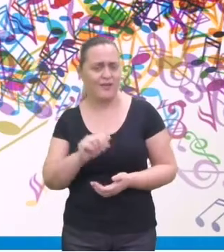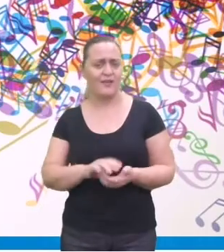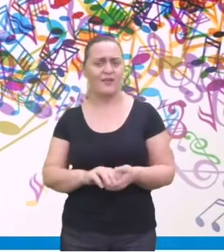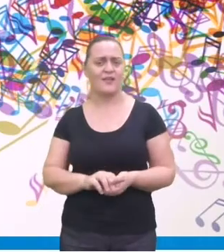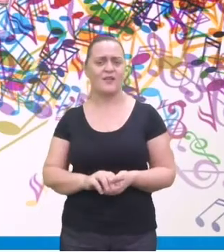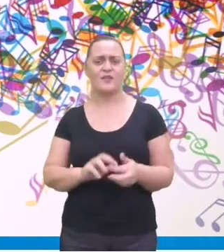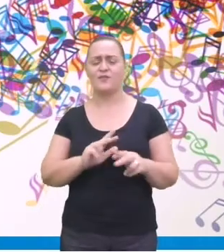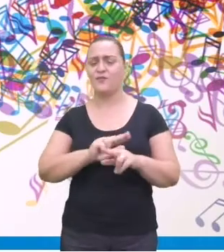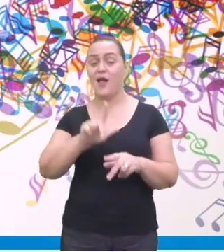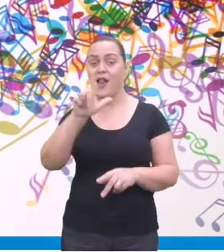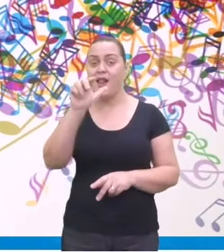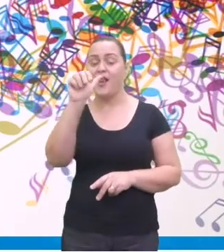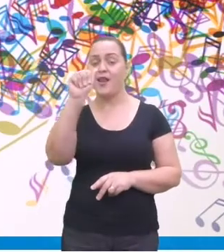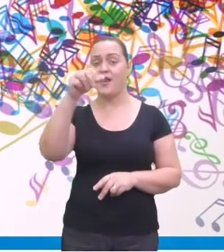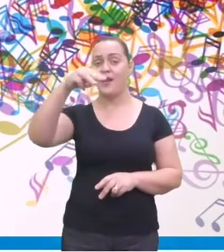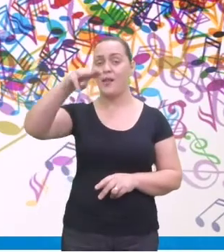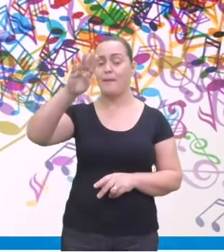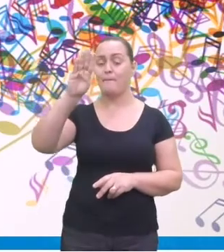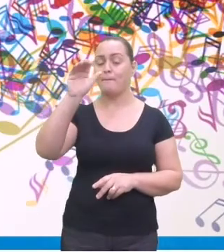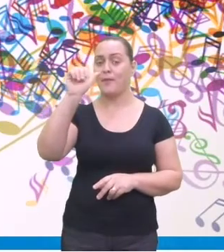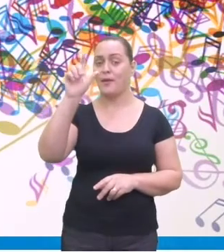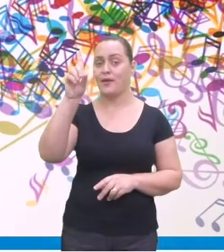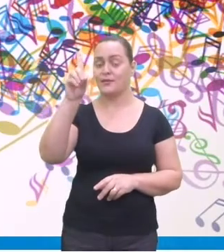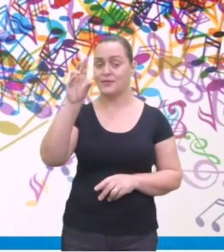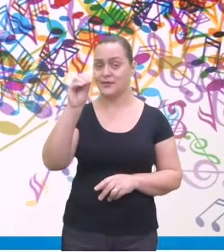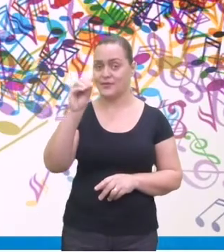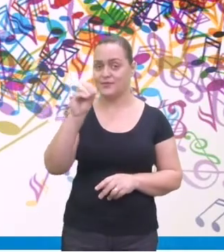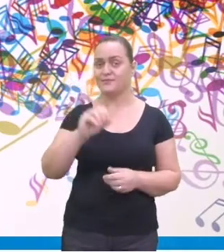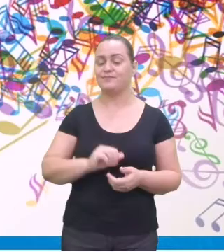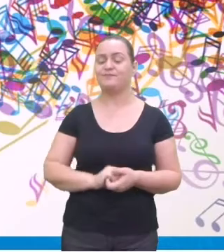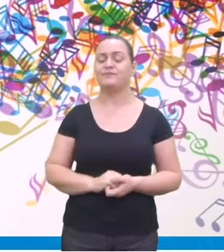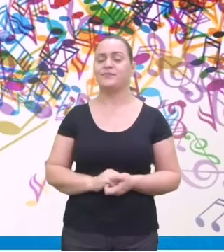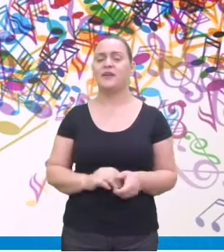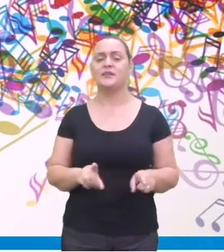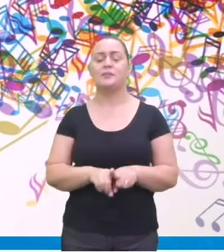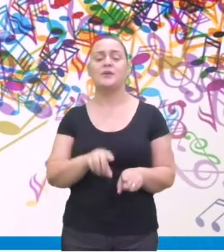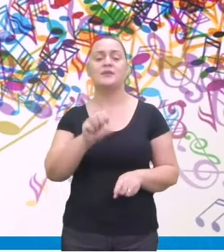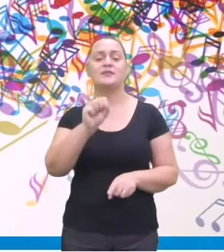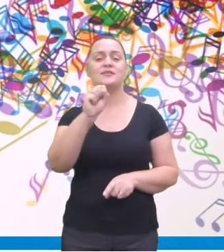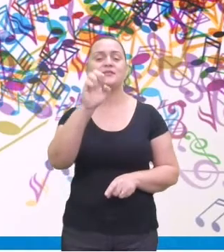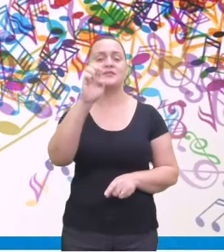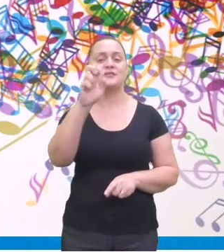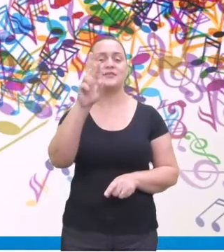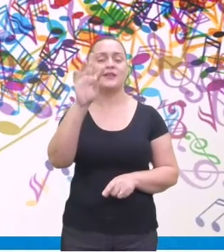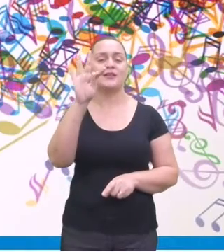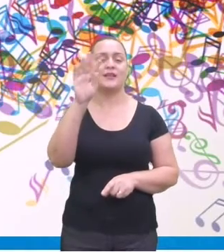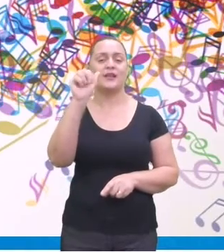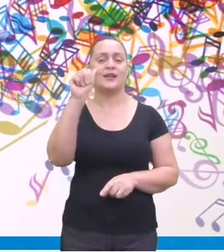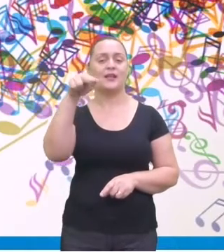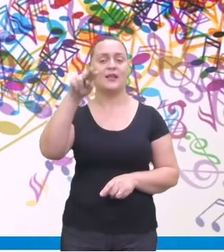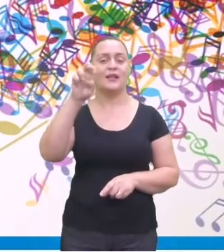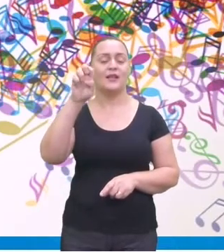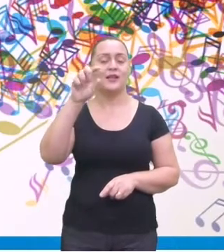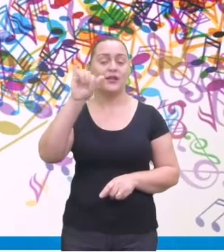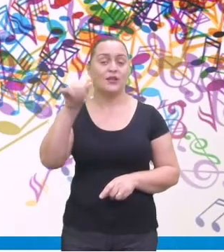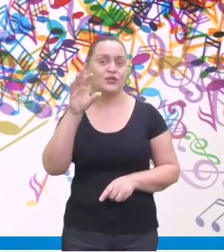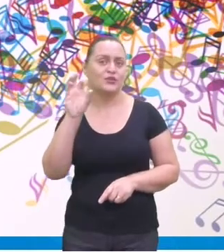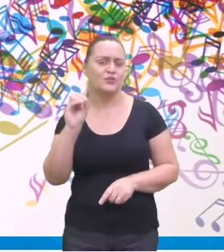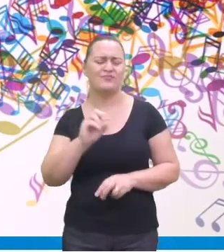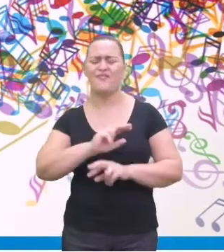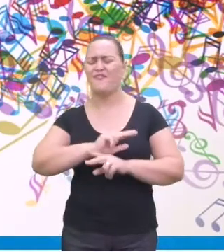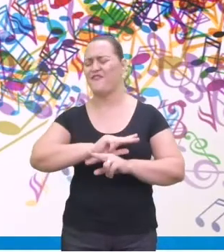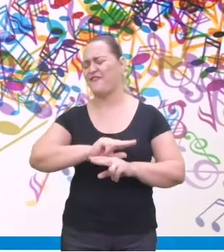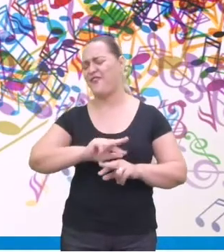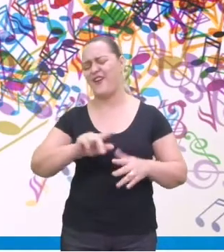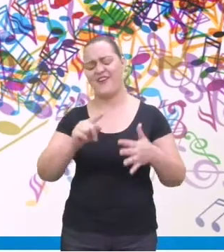Temos aí um novo estilo, né, gente? O sertanejo. O sertanejo o quê? Você em casa sabe? O universitário,